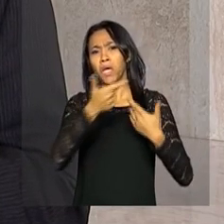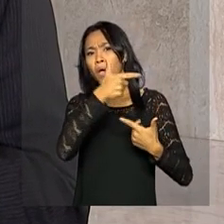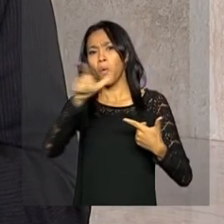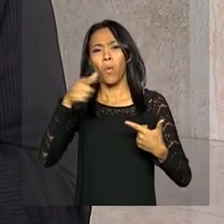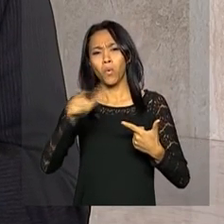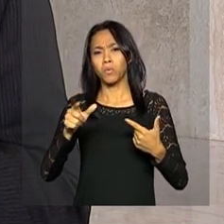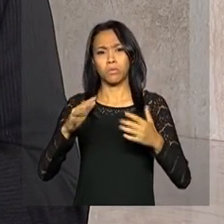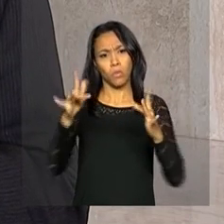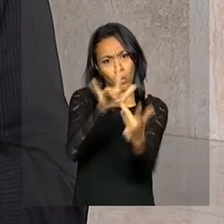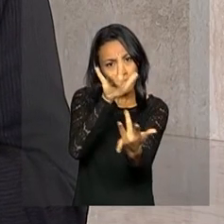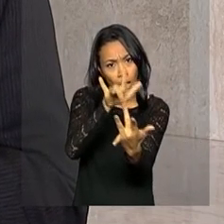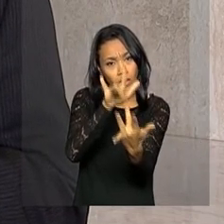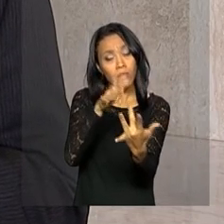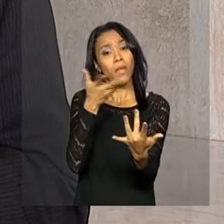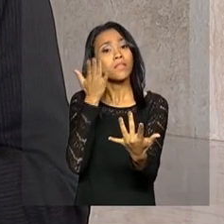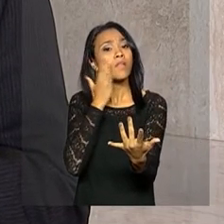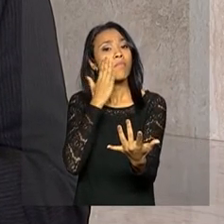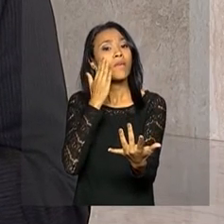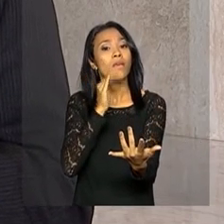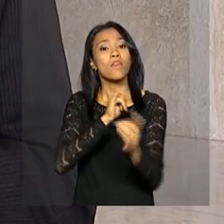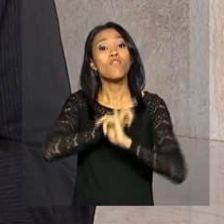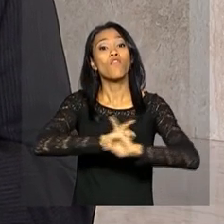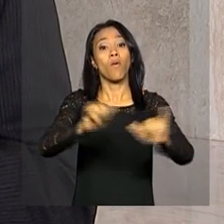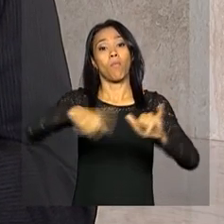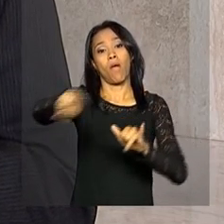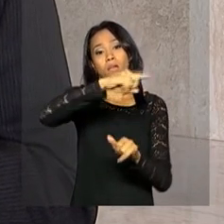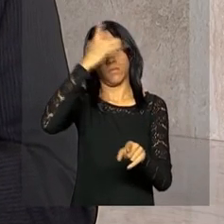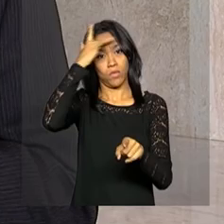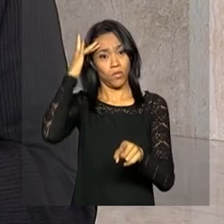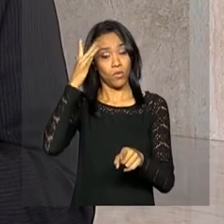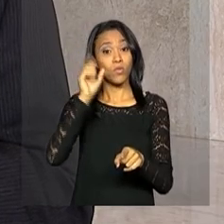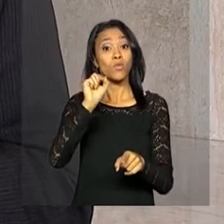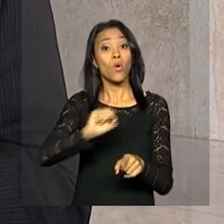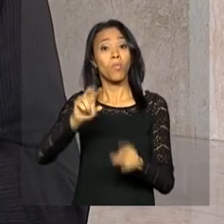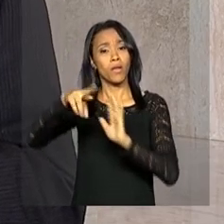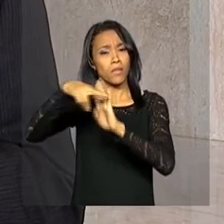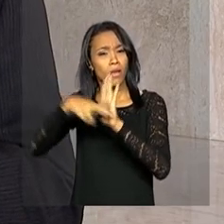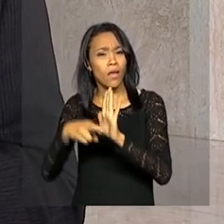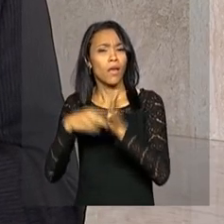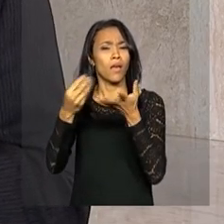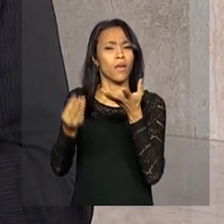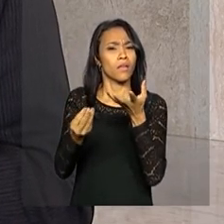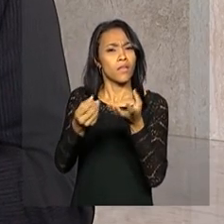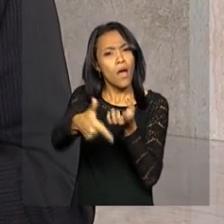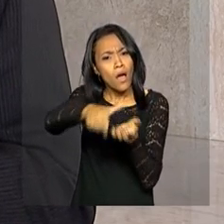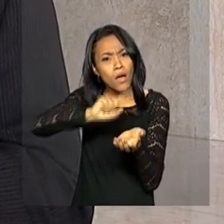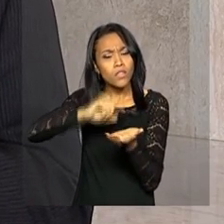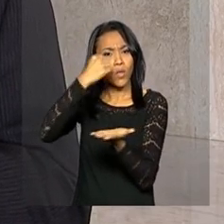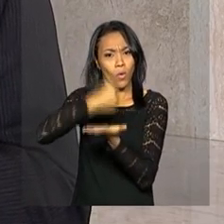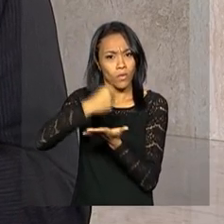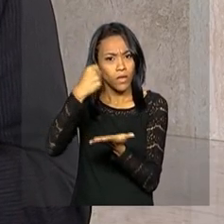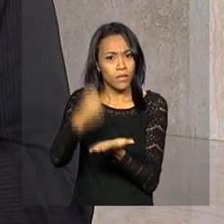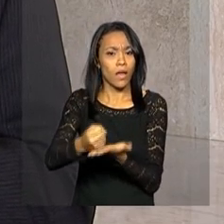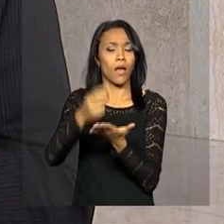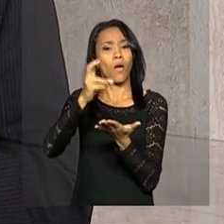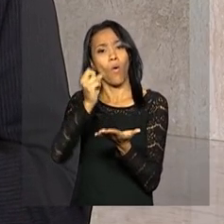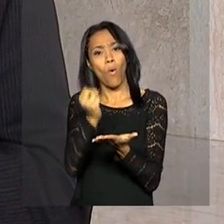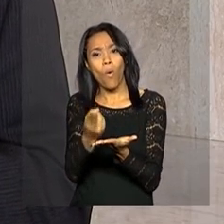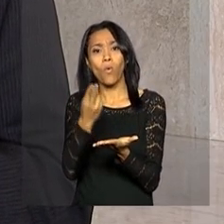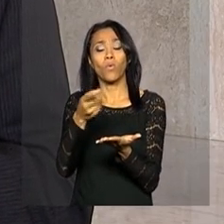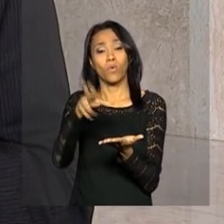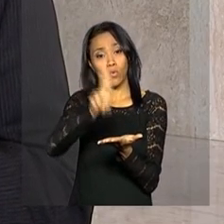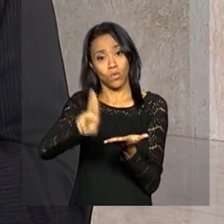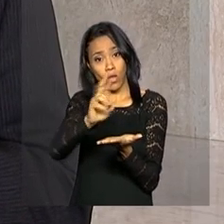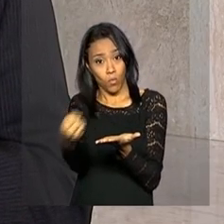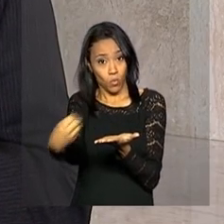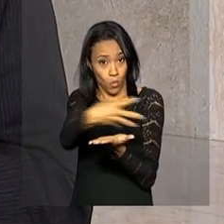de atendimento, para que informem os consumidores sobre esses termos e condições antes de eles contratarem ou renovarem algum